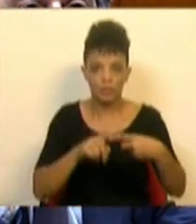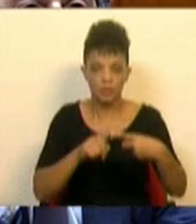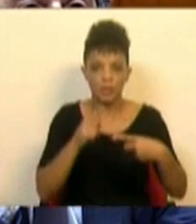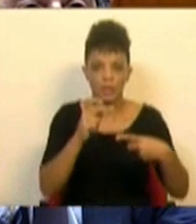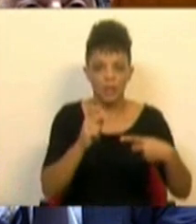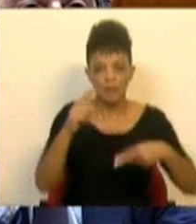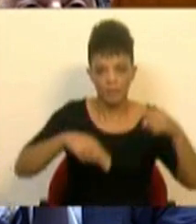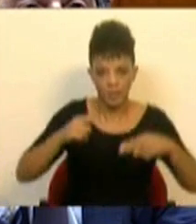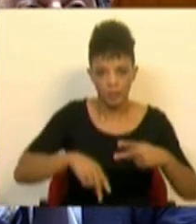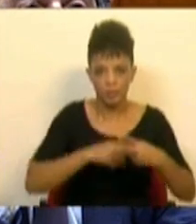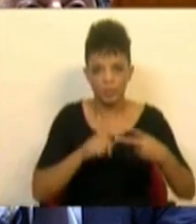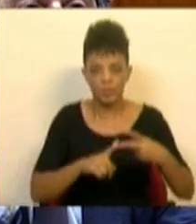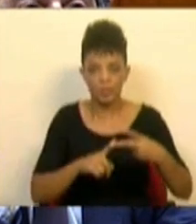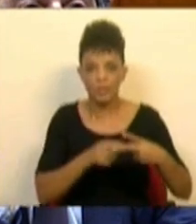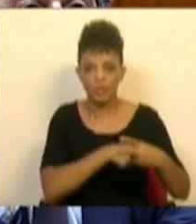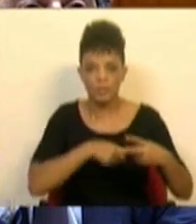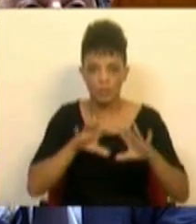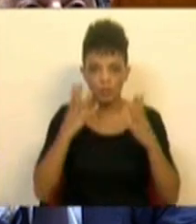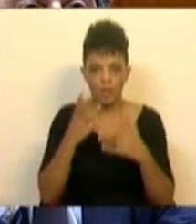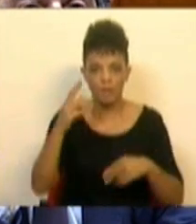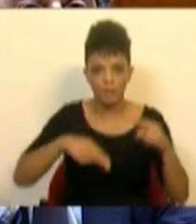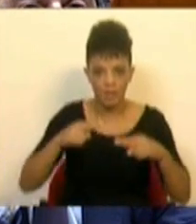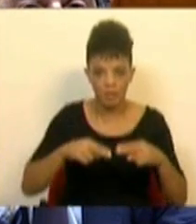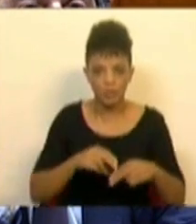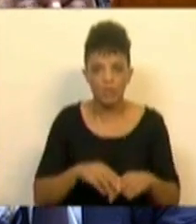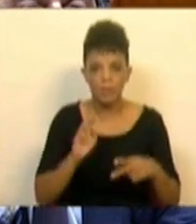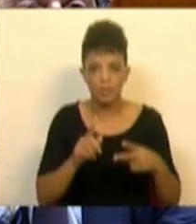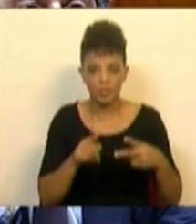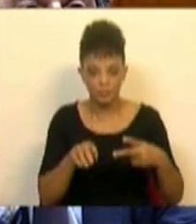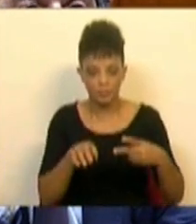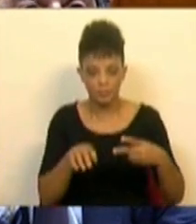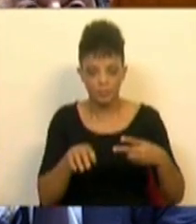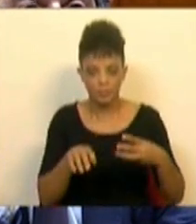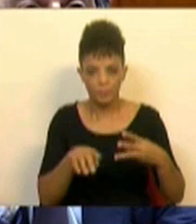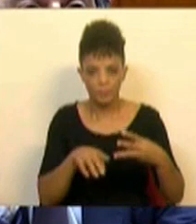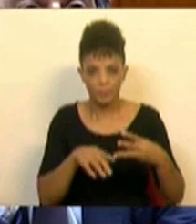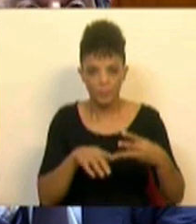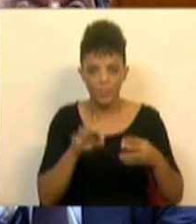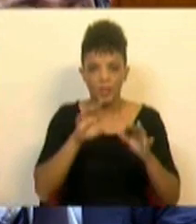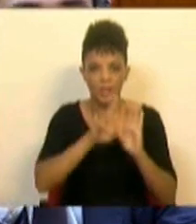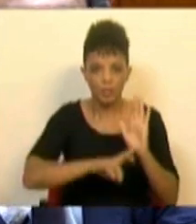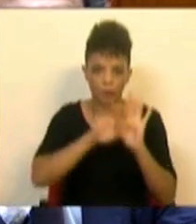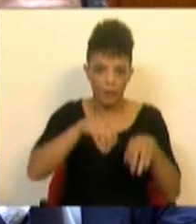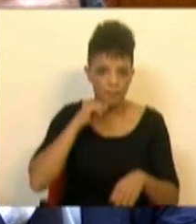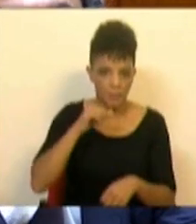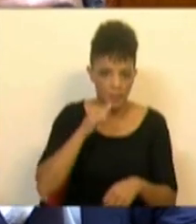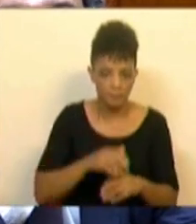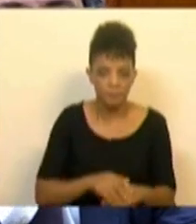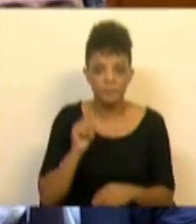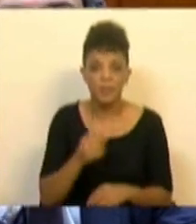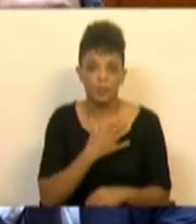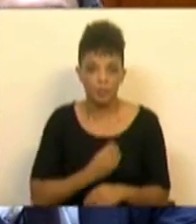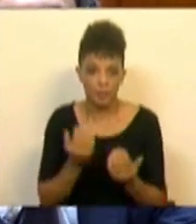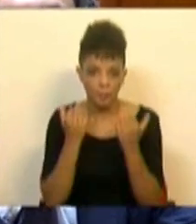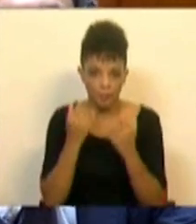um da AT e outro da Inspeção Geral de Finanças, mas ainda não tem o relatório final. De qualquer forma, também gostaria de